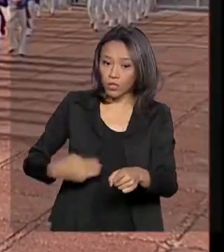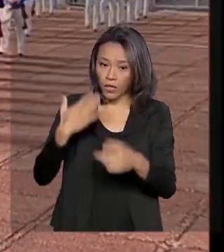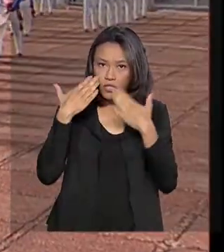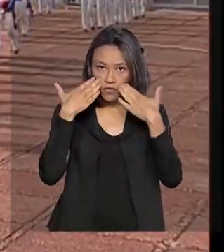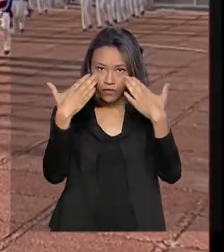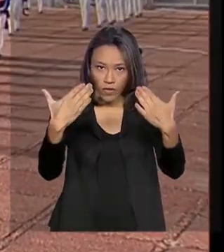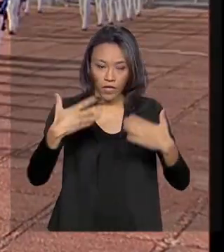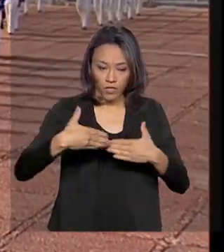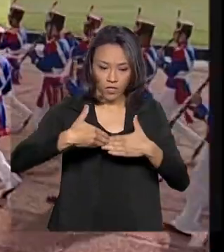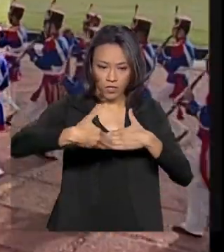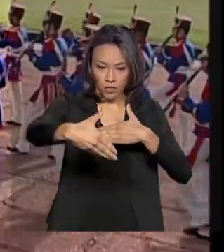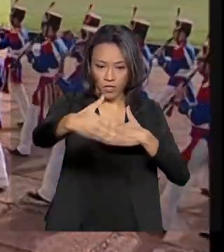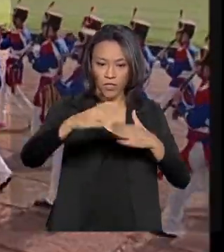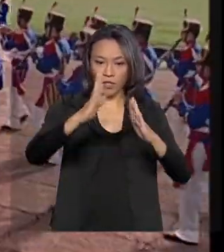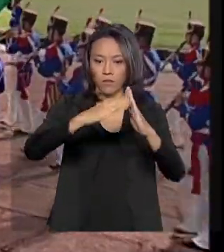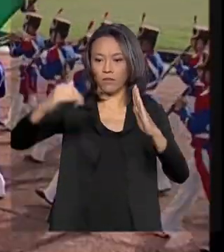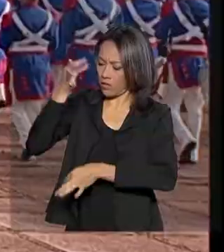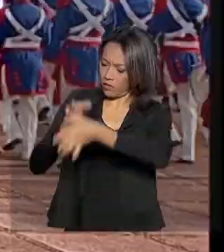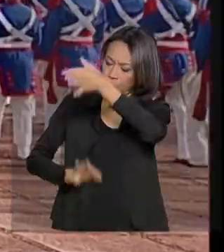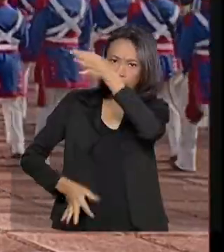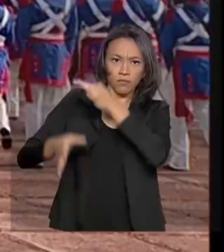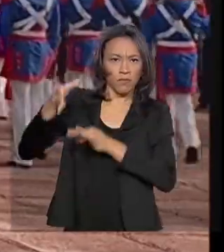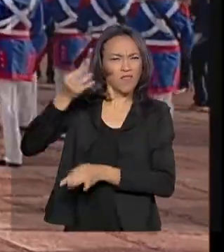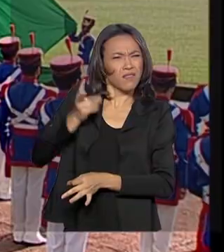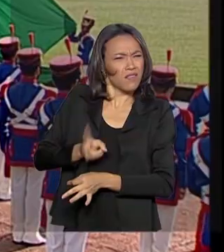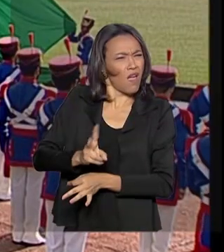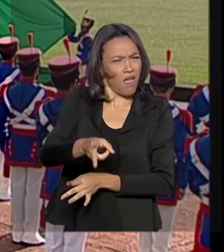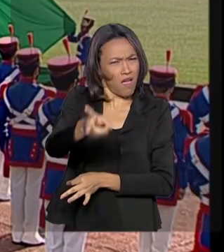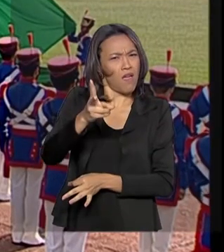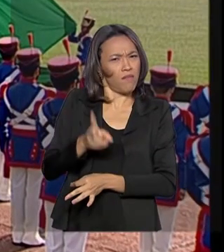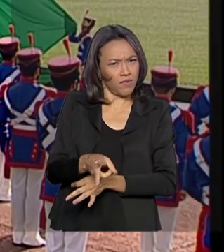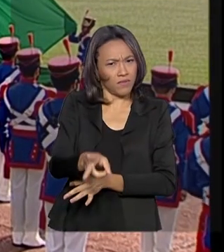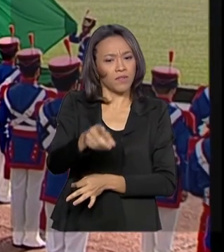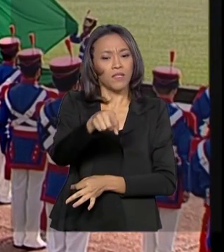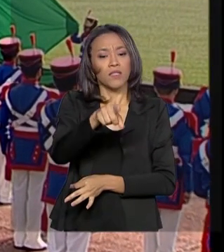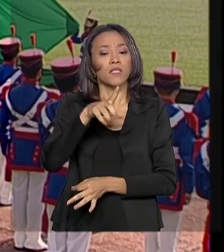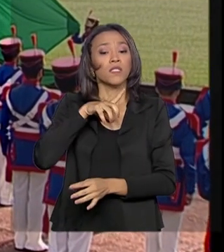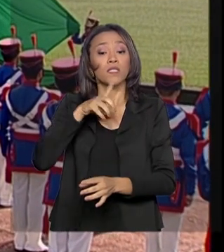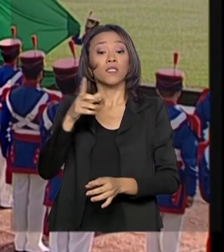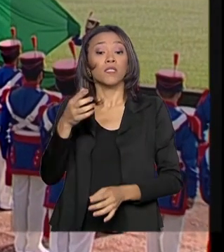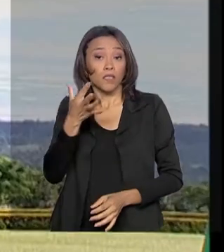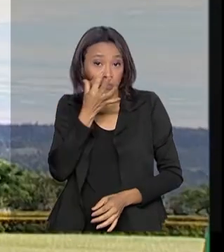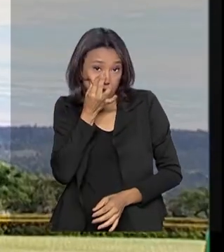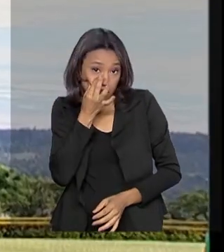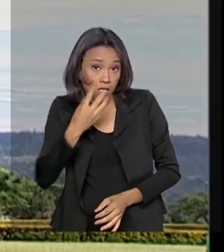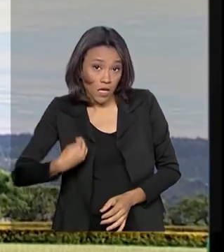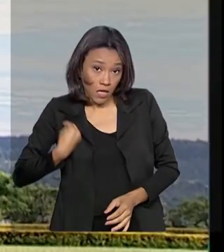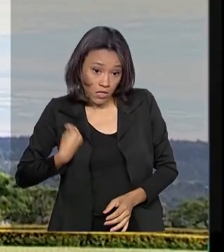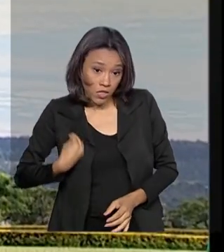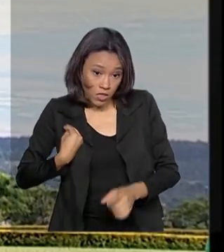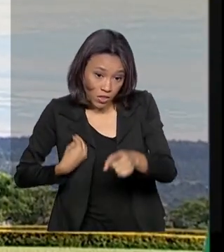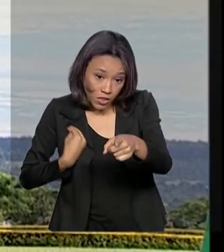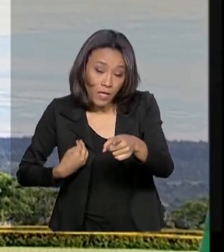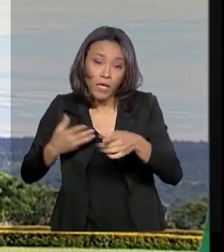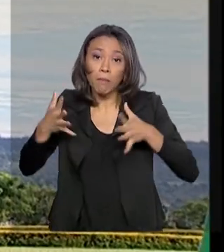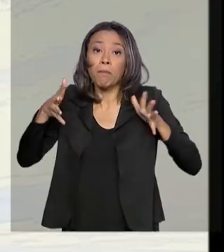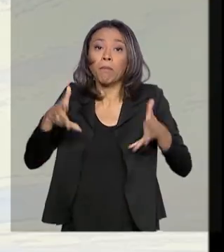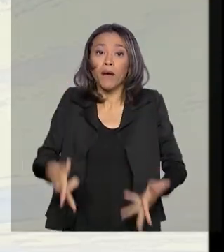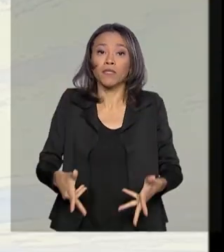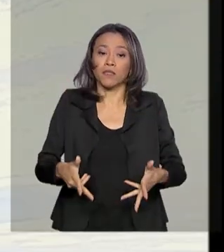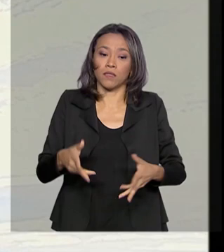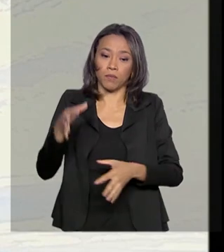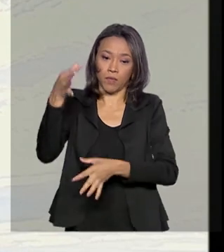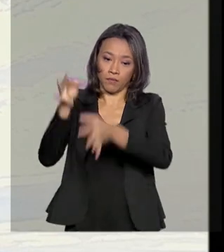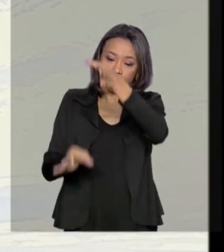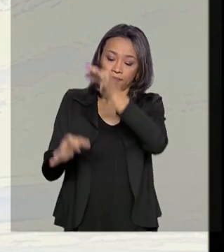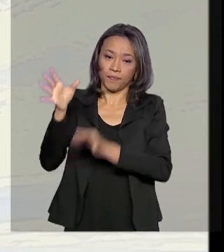Alvorada da cerimônia de hasteamento da bandeira. Toda vez que o presidente se encontra em Brasília, ele participa, ele cumprimentou os